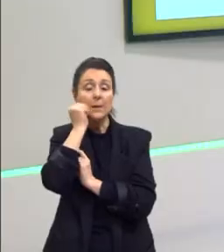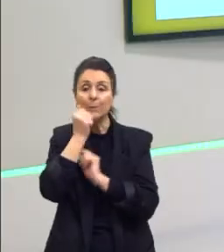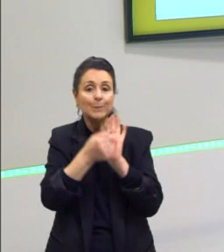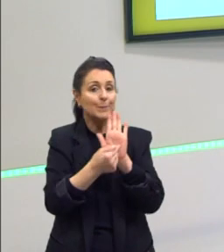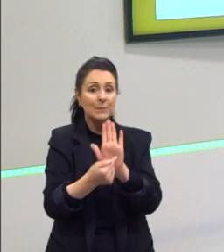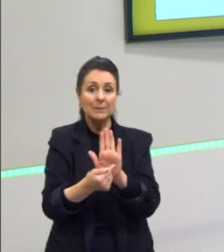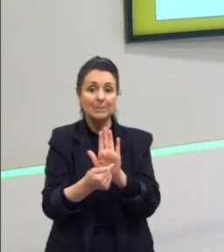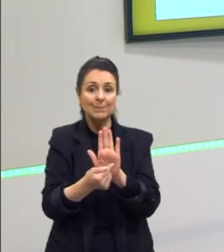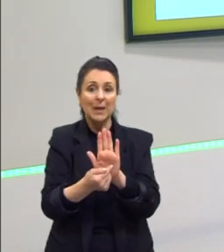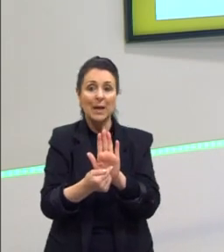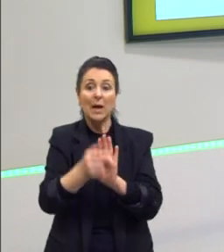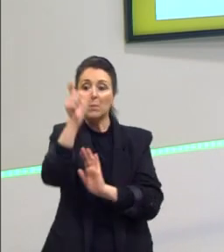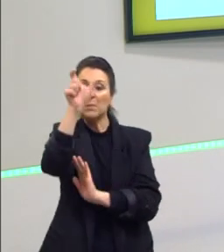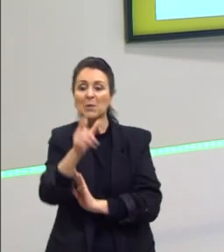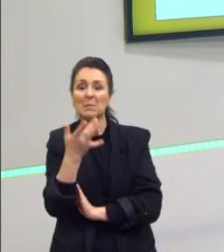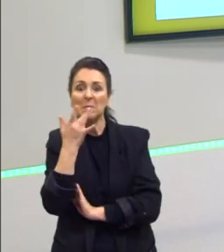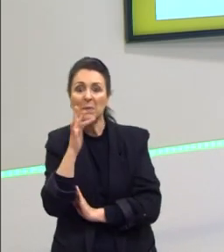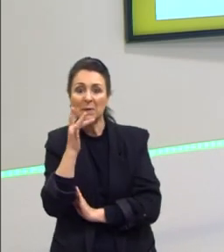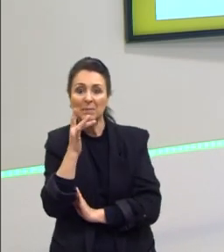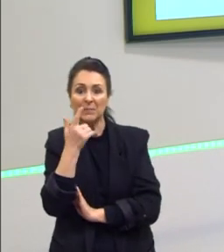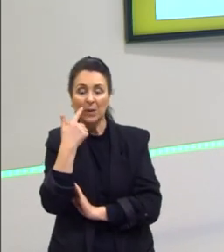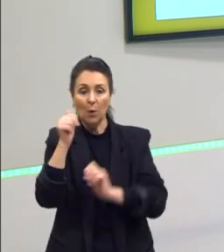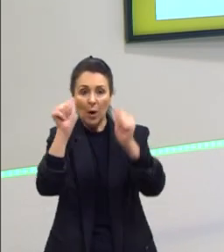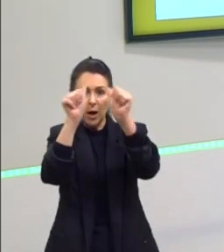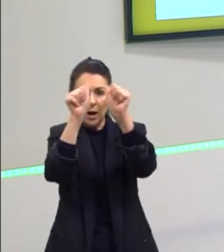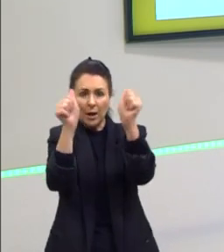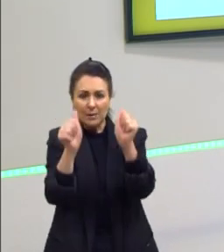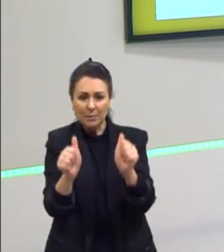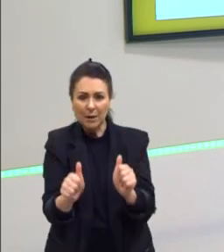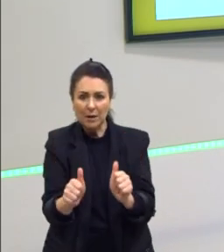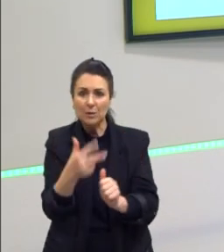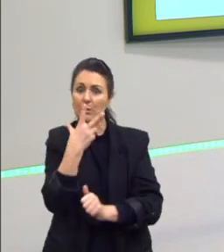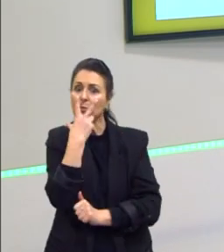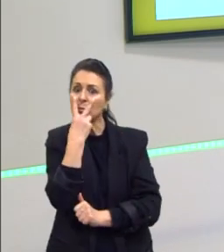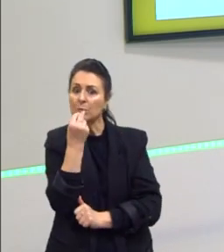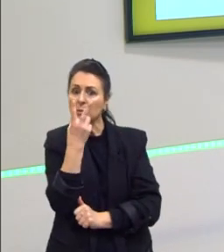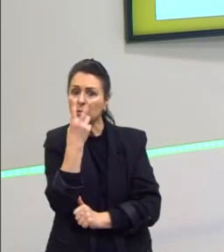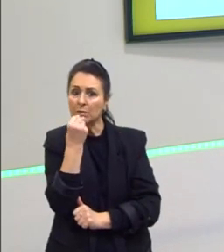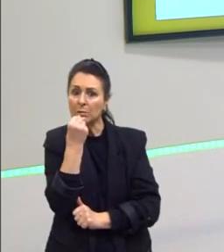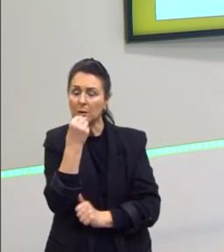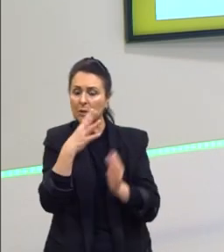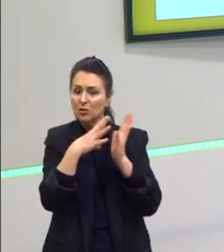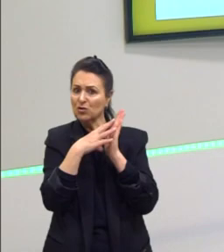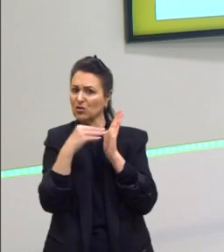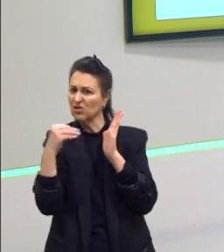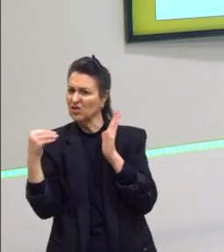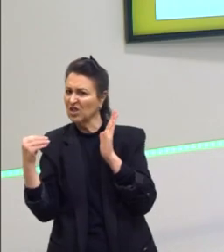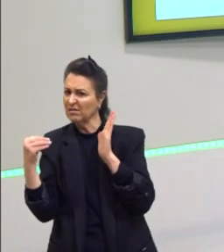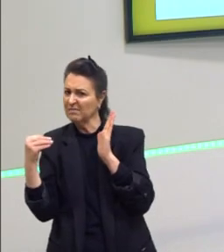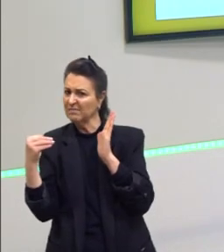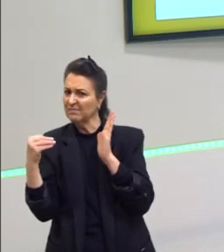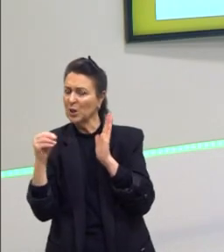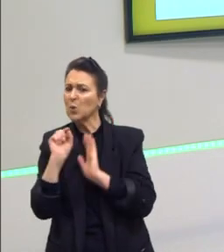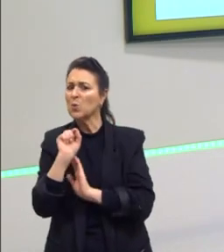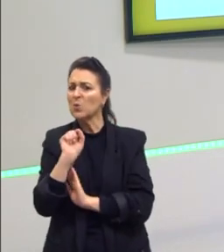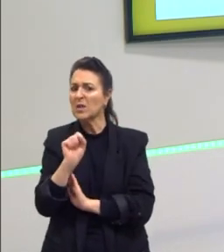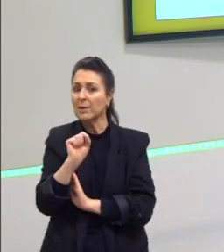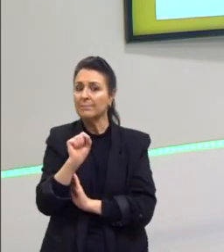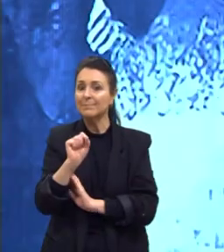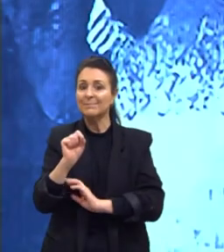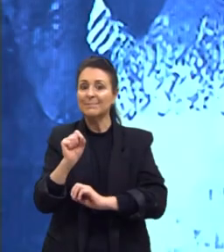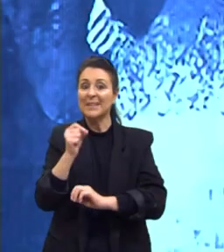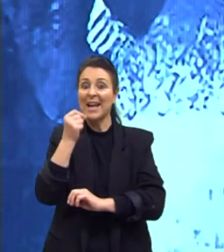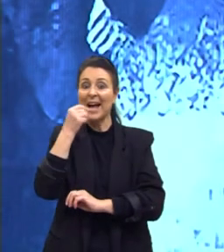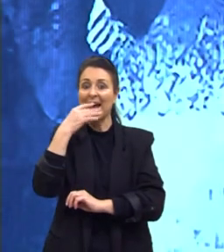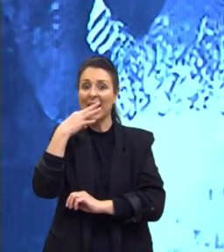Antes, essas gravuras, essas fotos, essas imagens do Machado de Assis, eles tiravam exatamente a cor negra